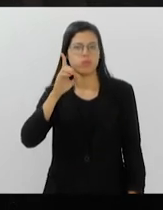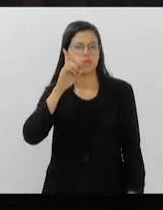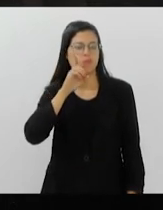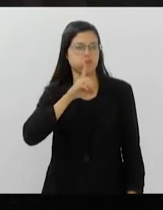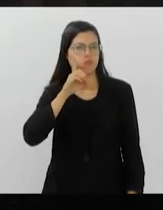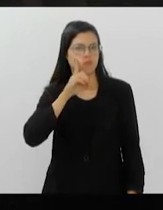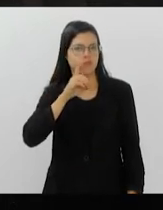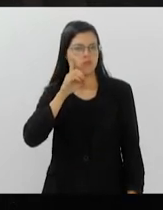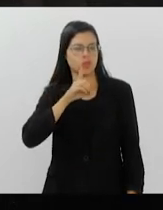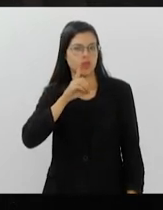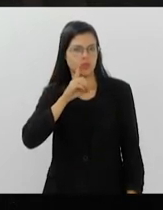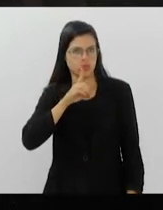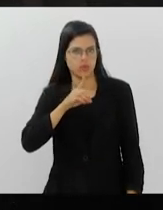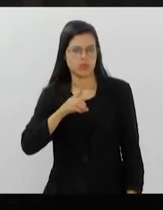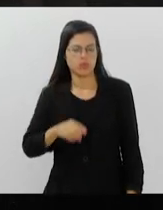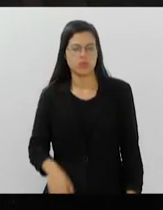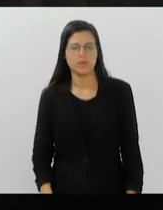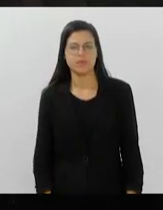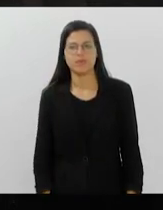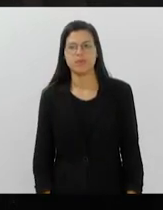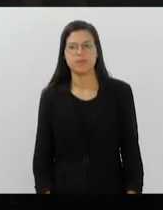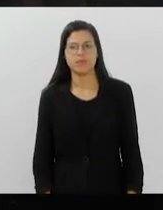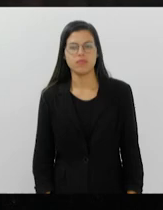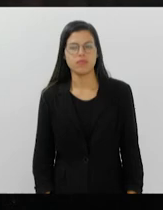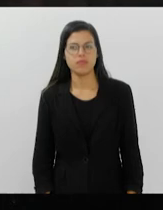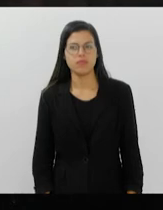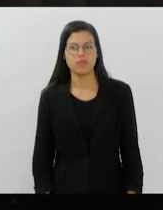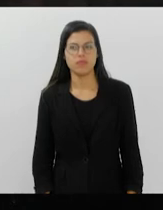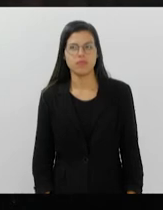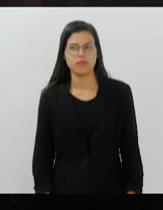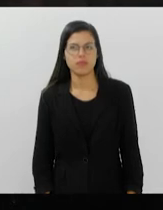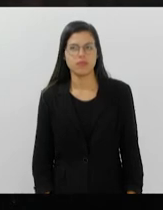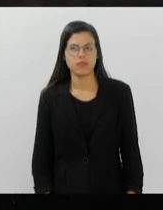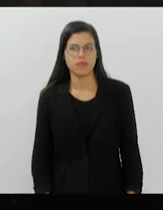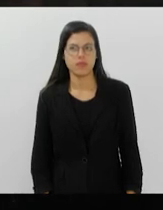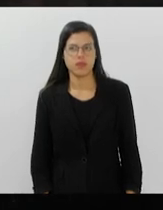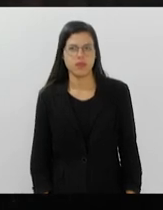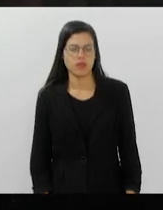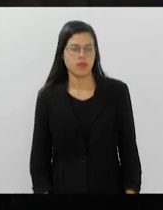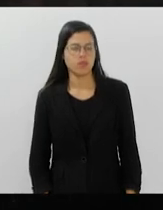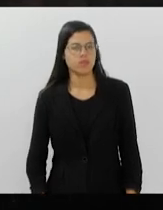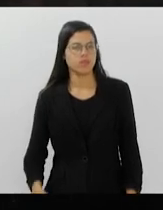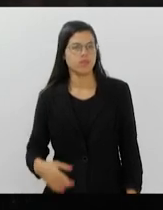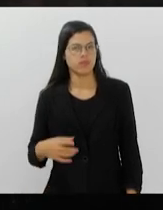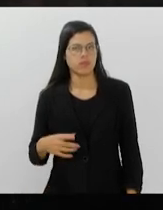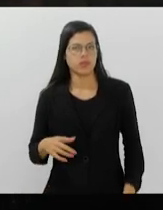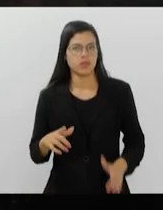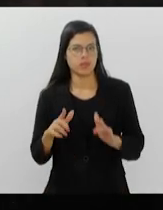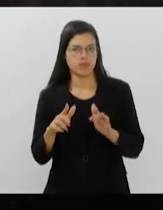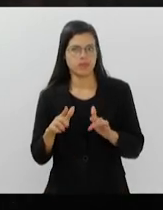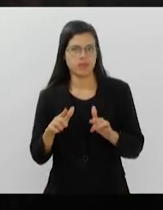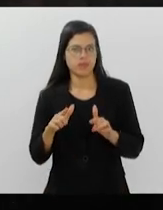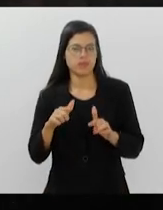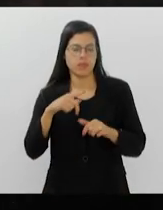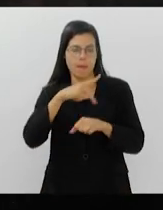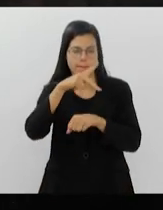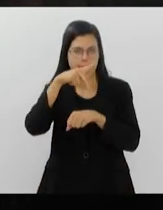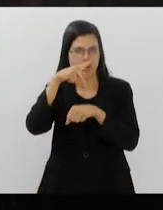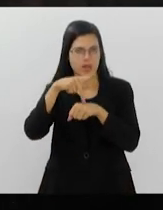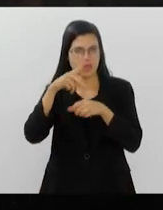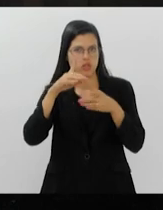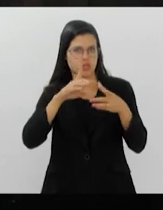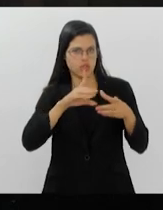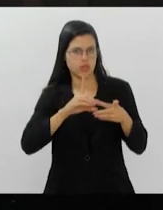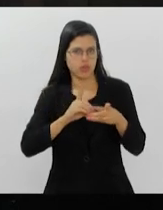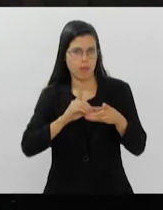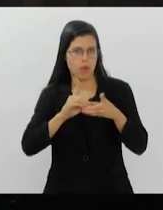América. E, evidentemente, tratando-se de uma ação numa nação democrática